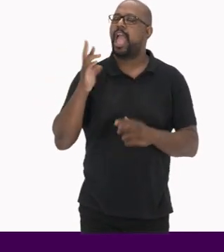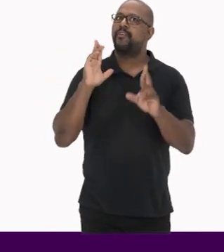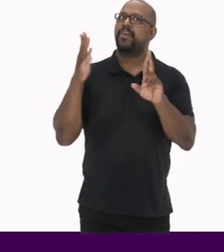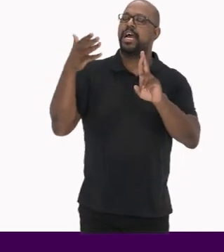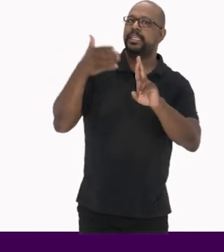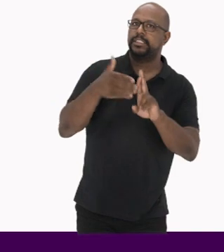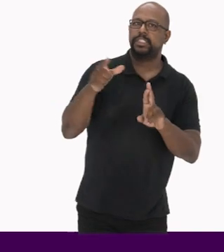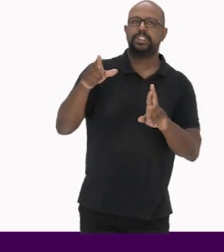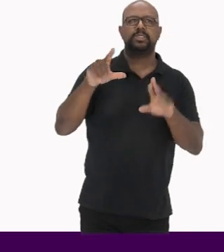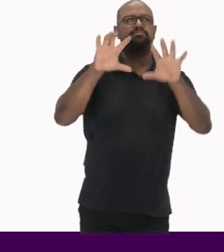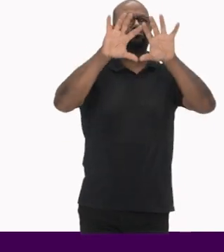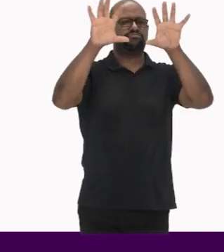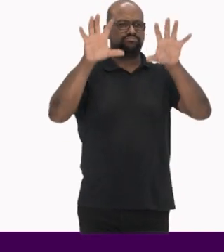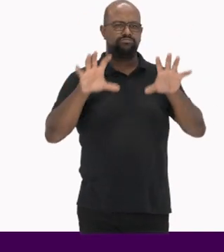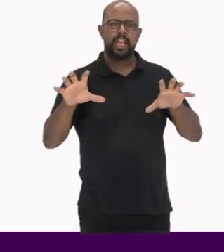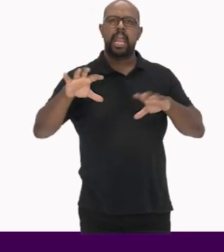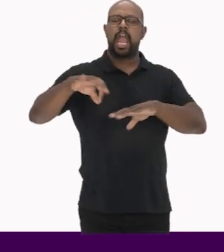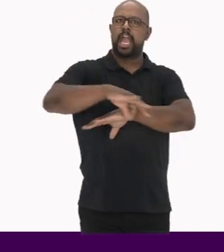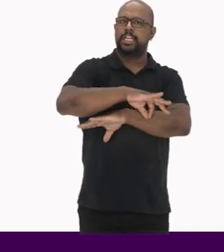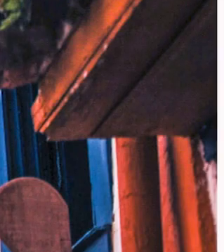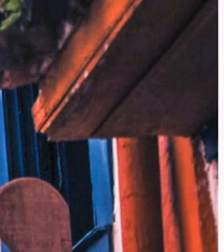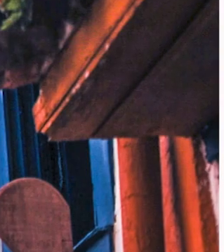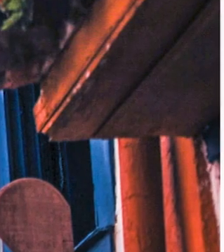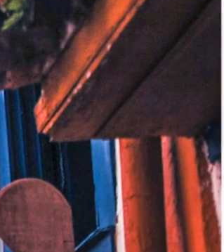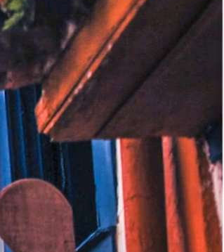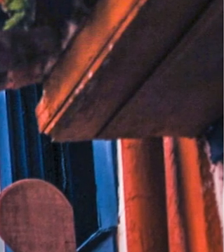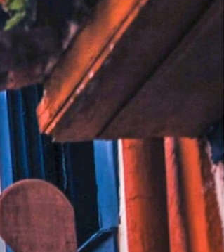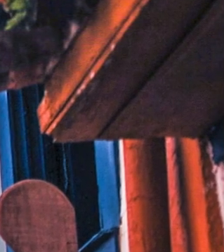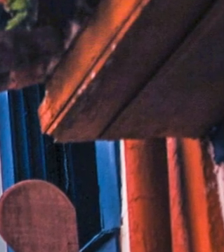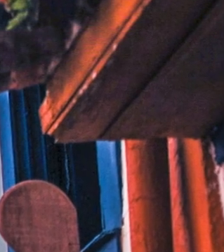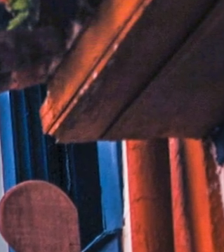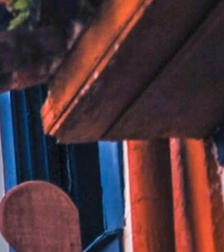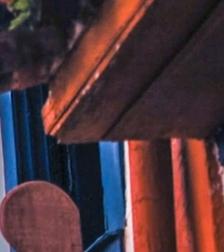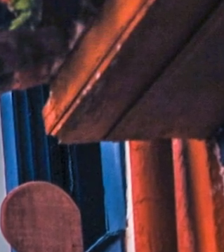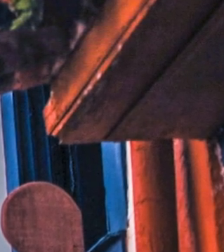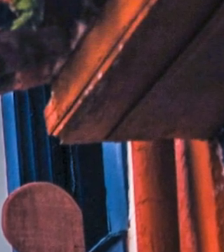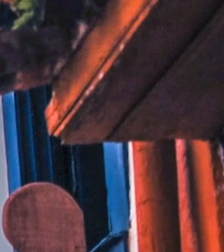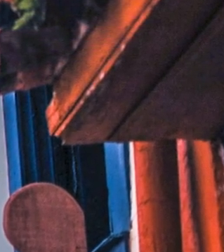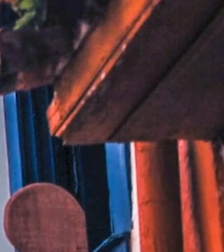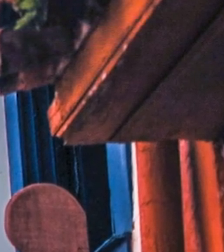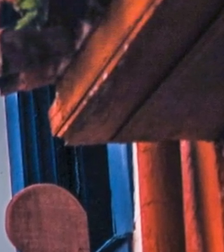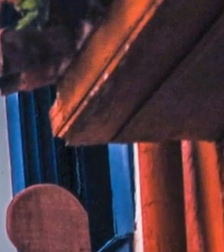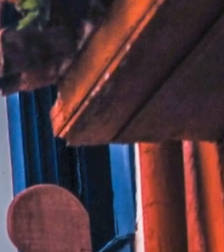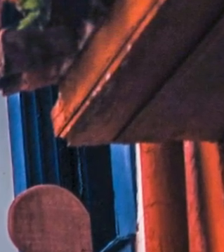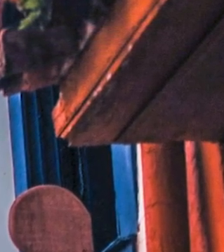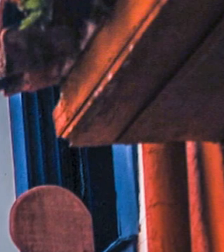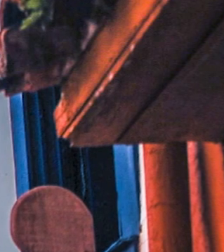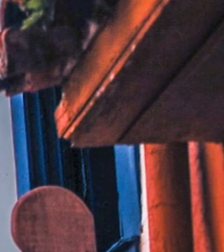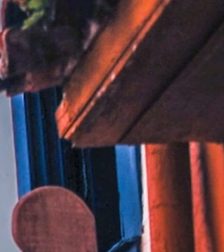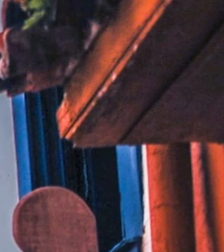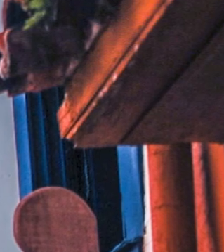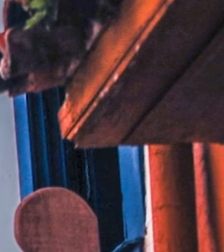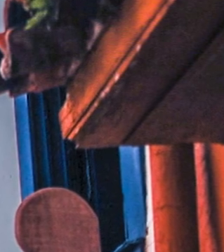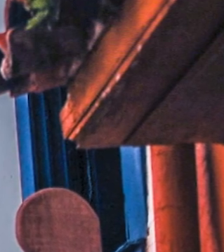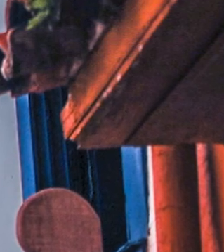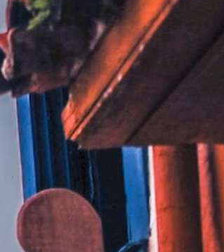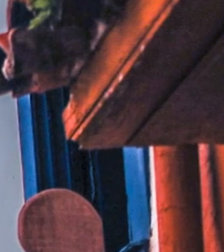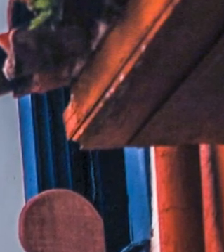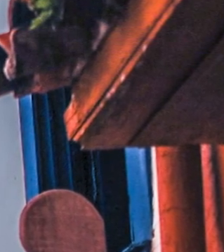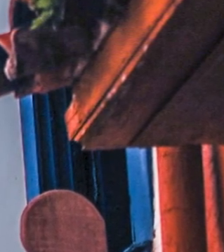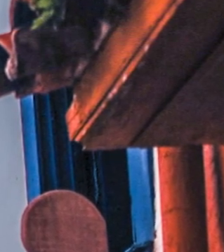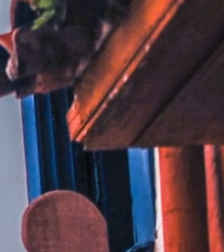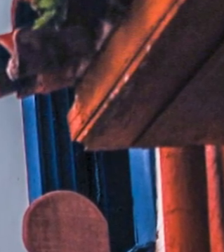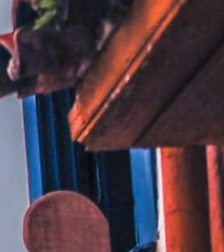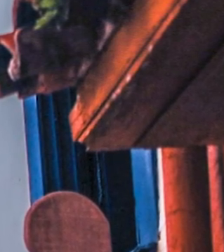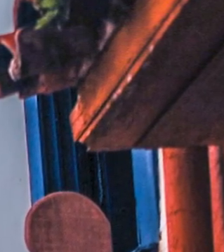colonial Preservadas pelo IPHAN Foto de uma igreja branca com detalhes em laranja No topo há uma cruz Abaixo há